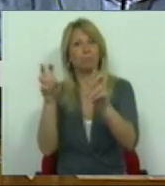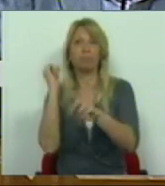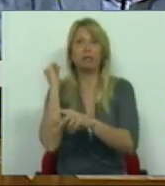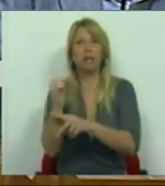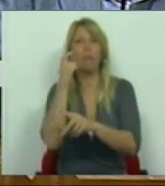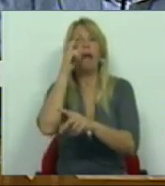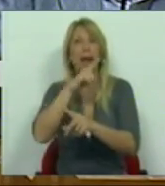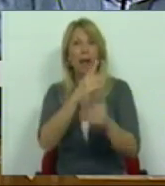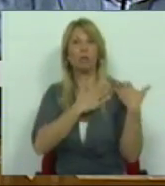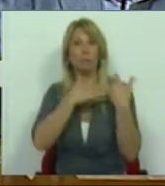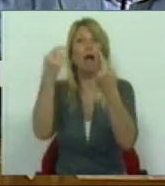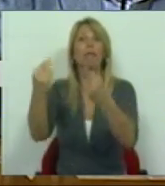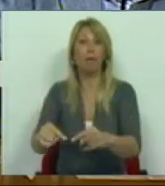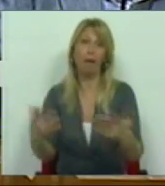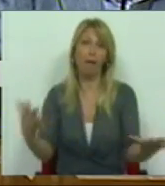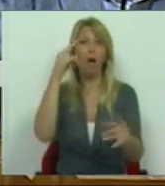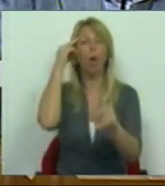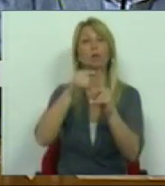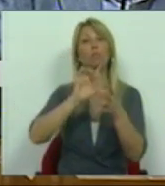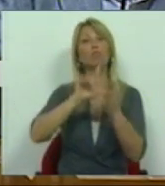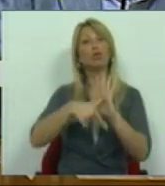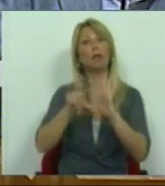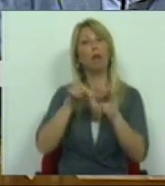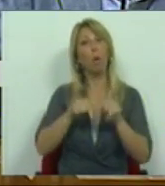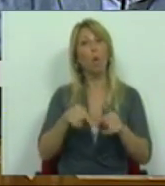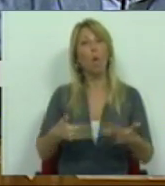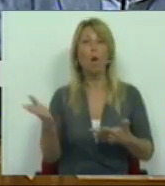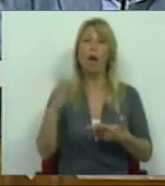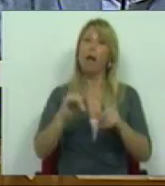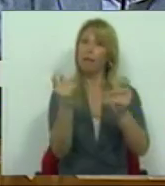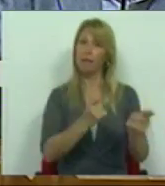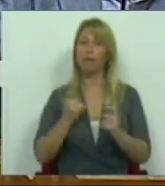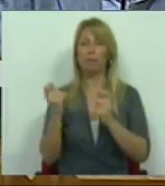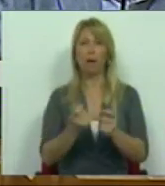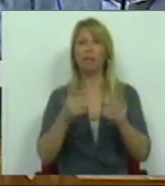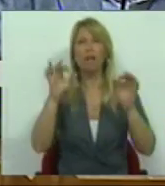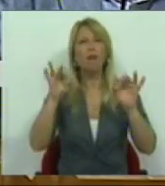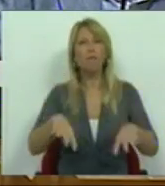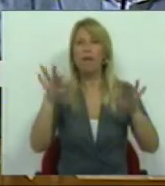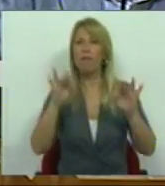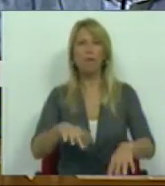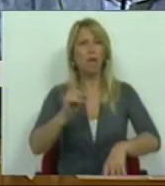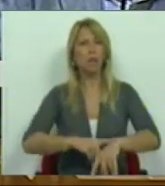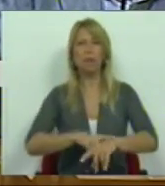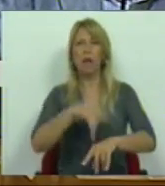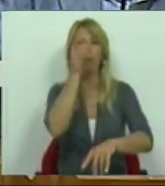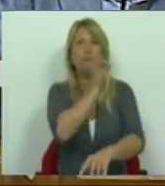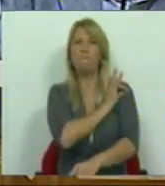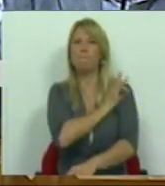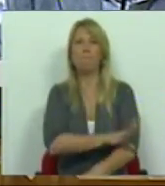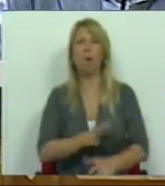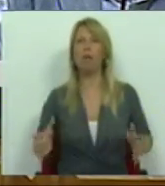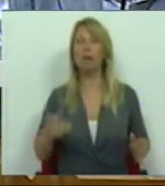do projeto de lei que trazemos hoje a debate. É tempo de acabar com a hipocrisia dos decisores